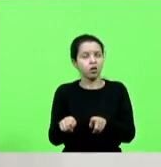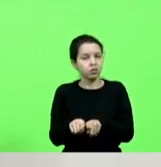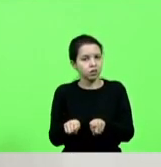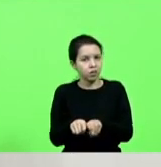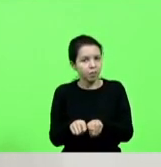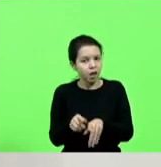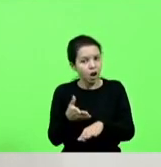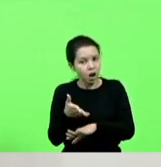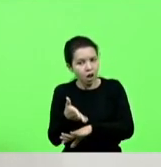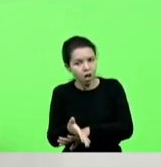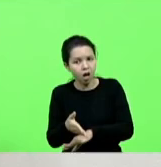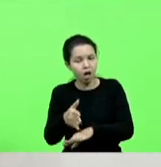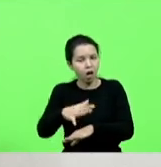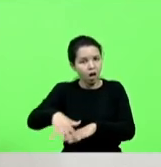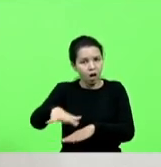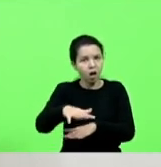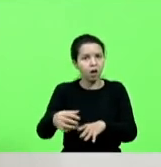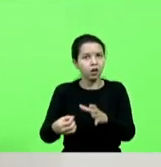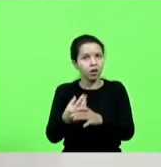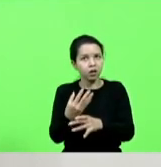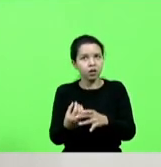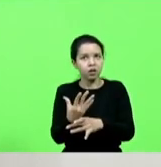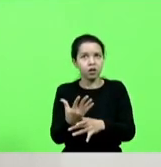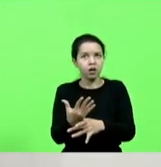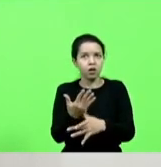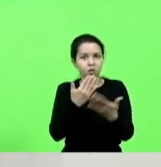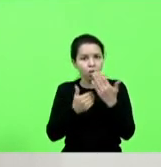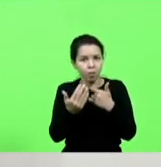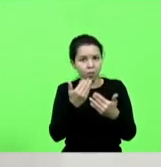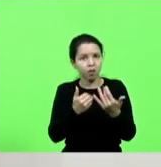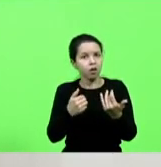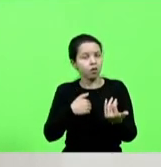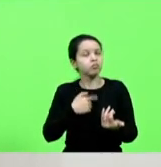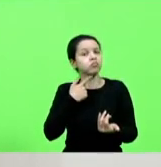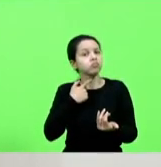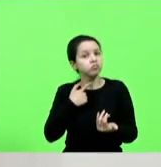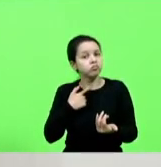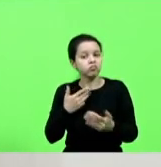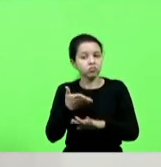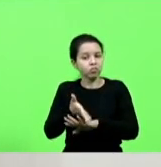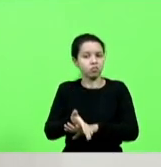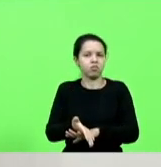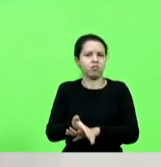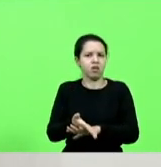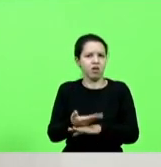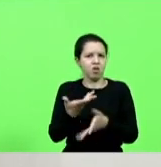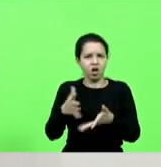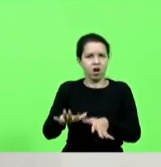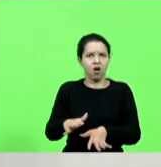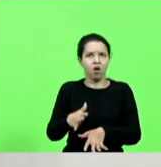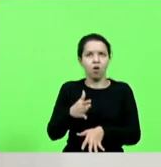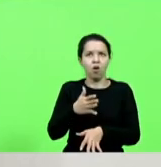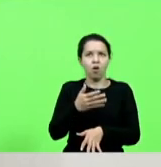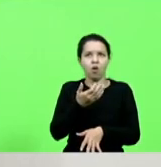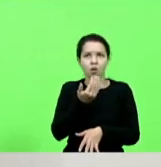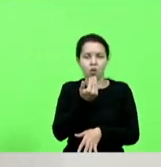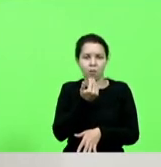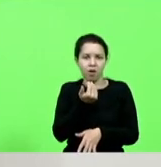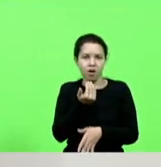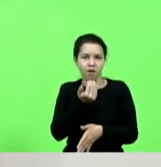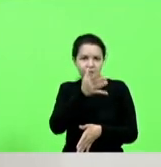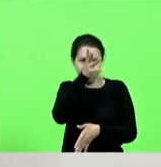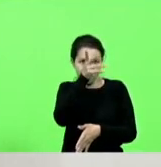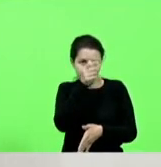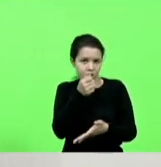no galinheiro é isso que me faz ir para a colônia não quero ir para lá comer o frango que eu compro no supermercado aqui em